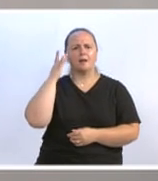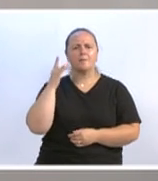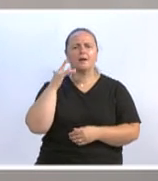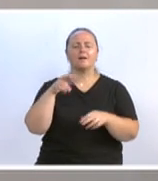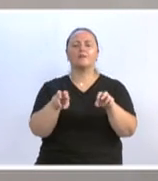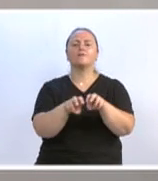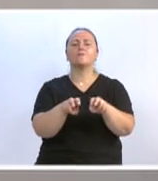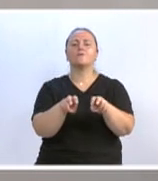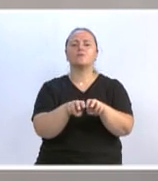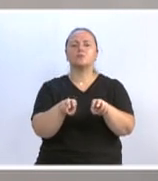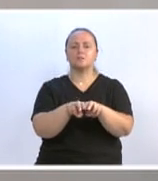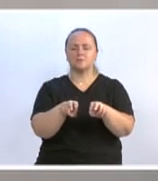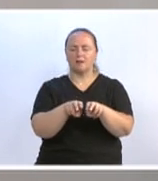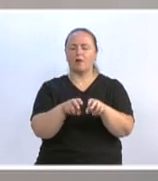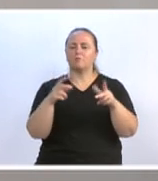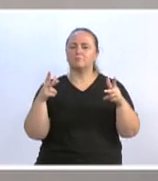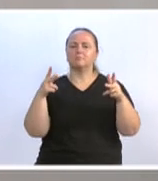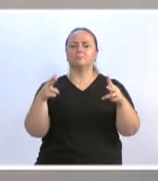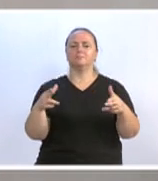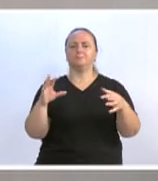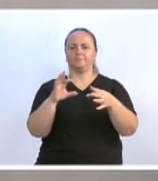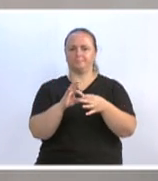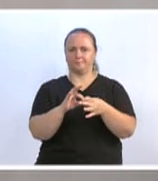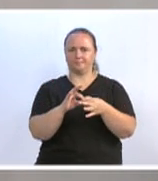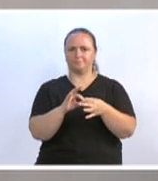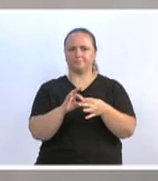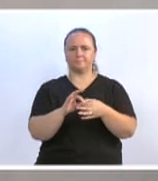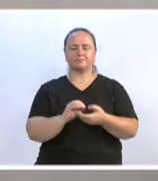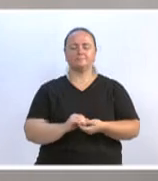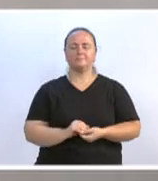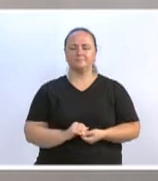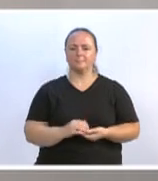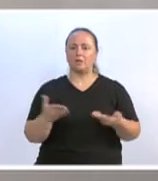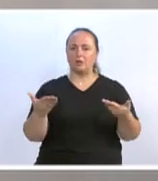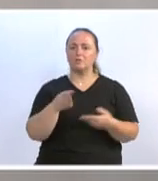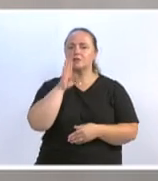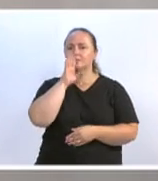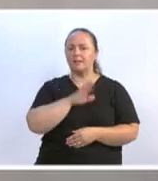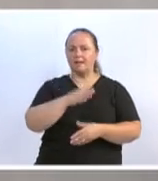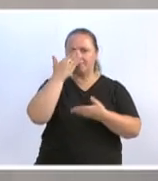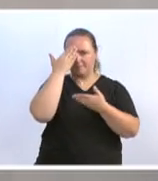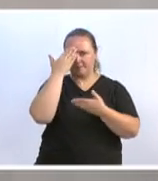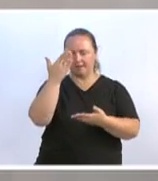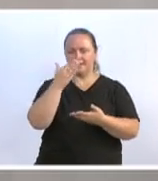Blumenau, também pela liga. Seria isso na tarde de hoje. Senhores vereadores, muito obrigado. Obrigado. Obrigado. Obrigado. Obrigado.